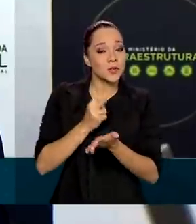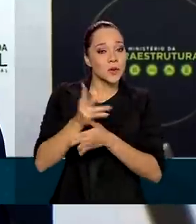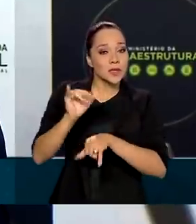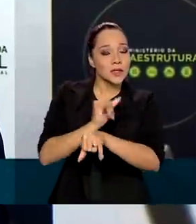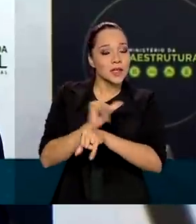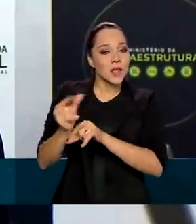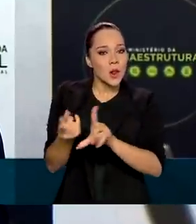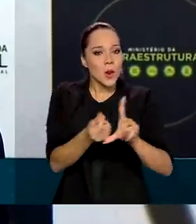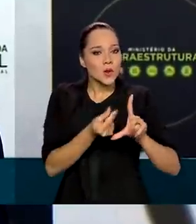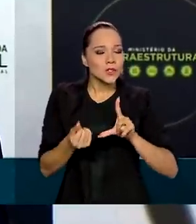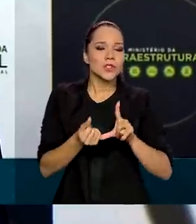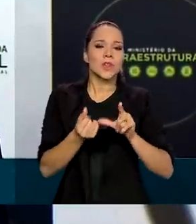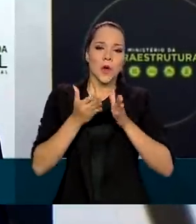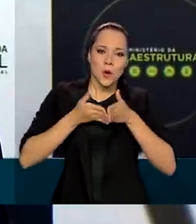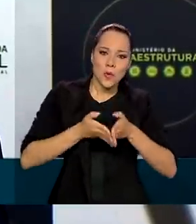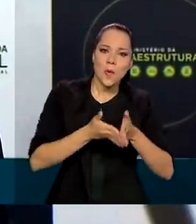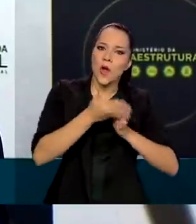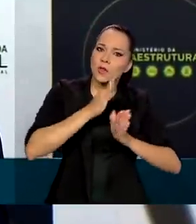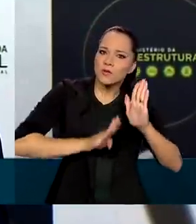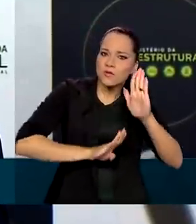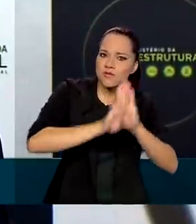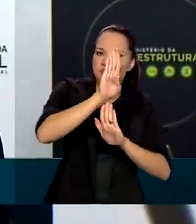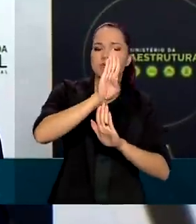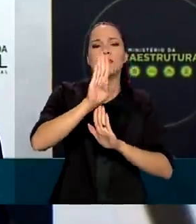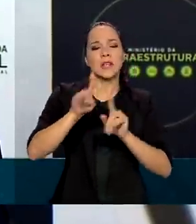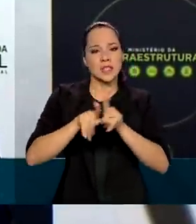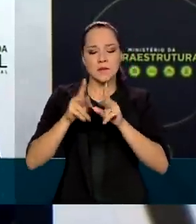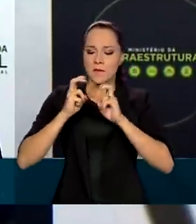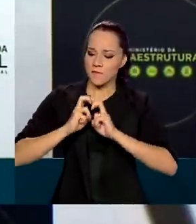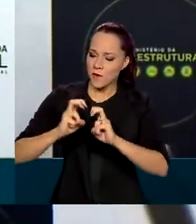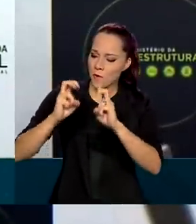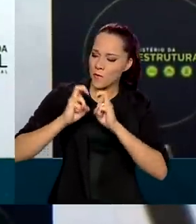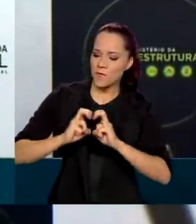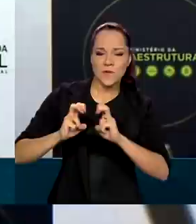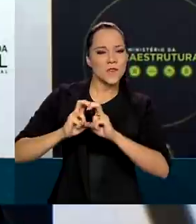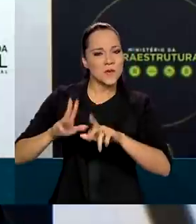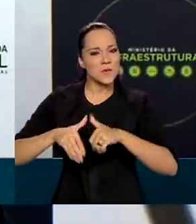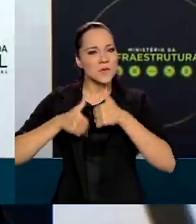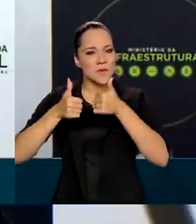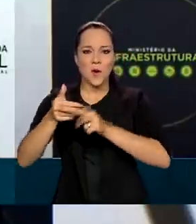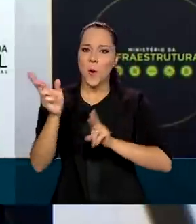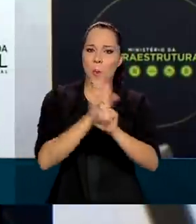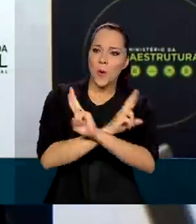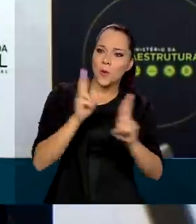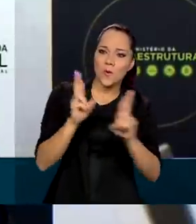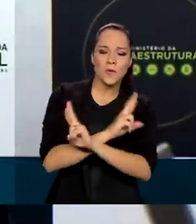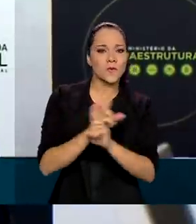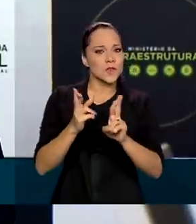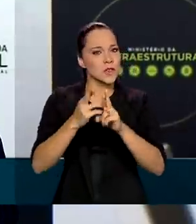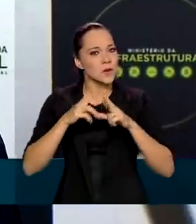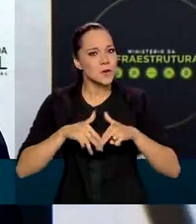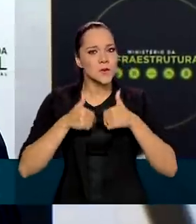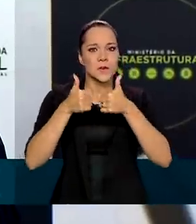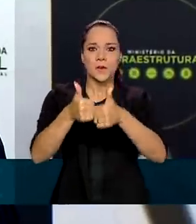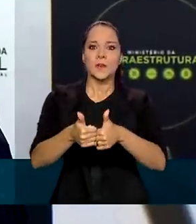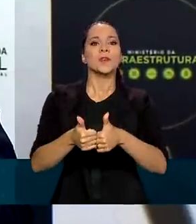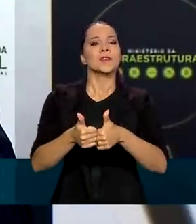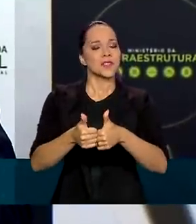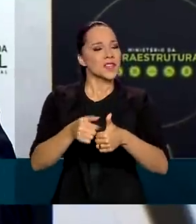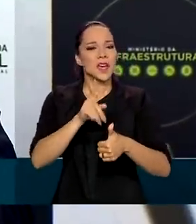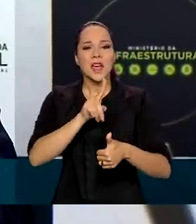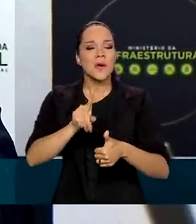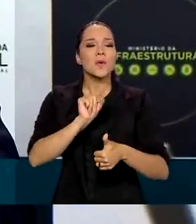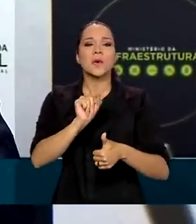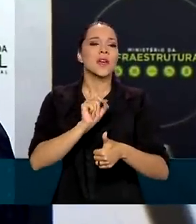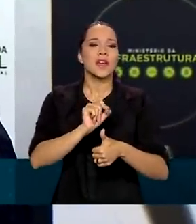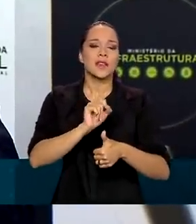funcionando, com portos quebrando recorde, com ferrovias funcionando, com rodovias funcionando, num recado claro